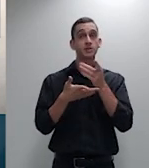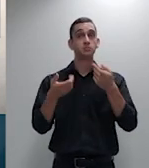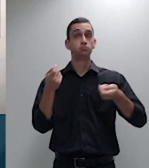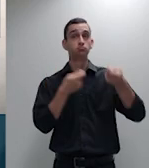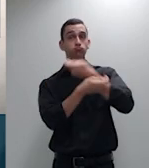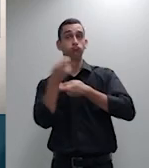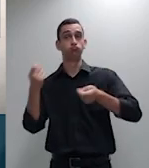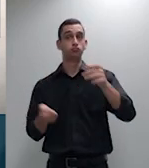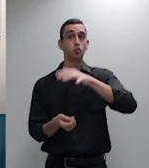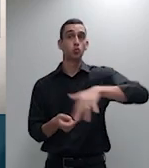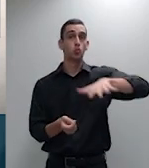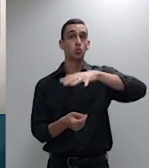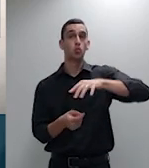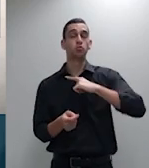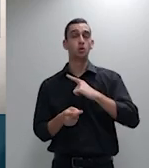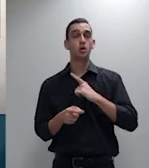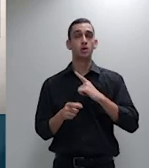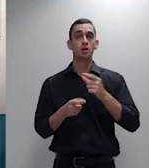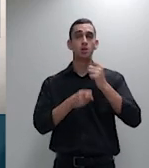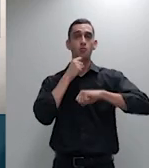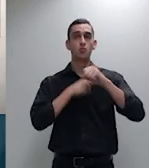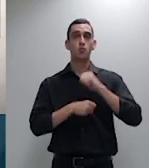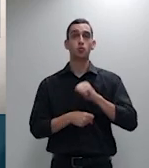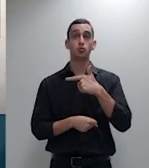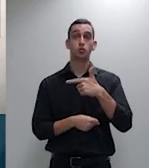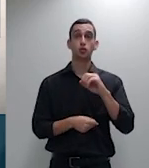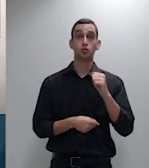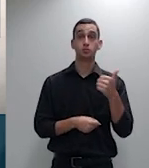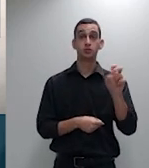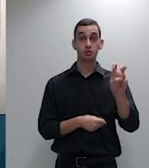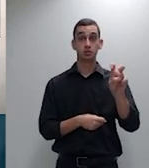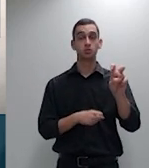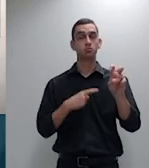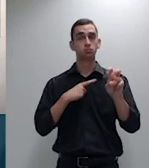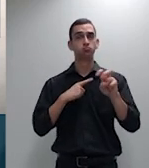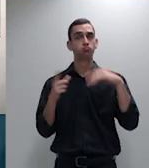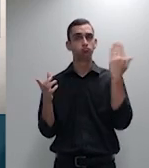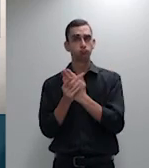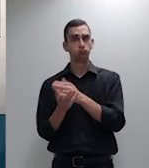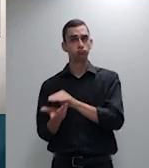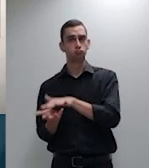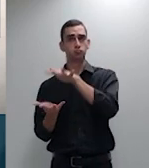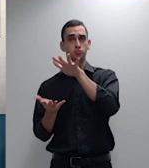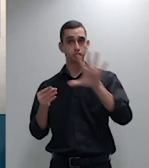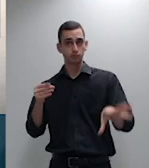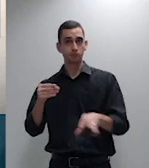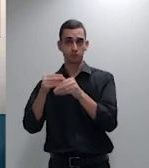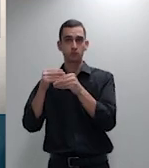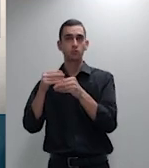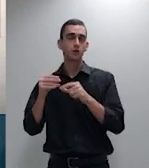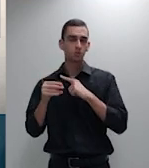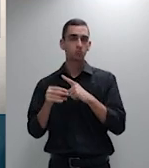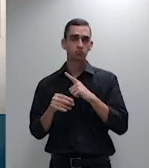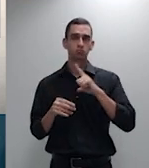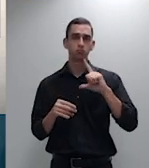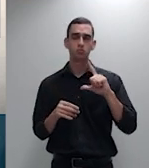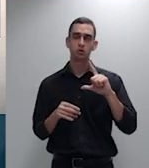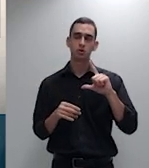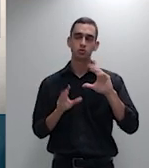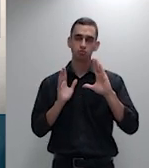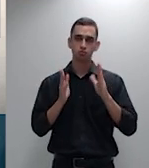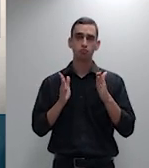colacionado aos altos do RESP o milhão 873 377 aponta uma média geral de